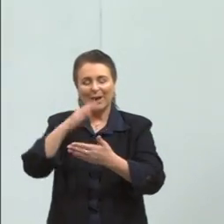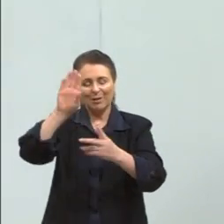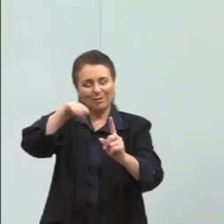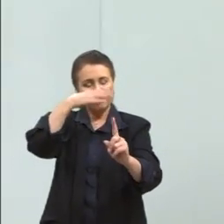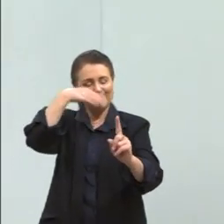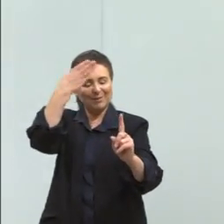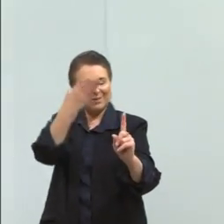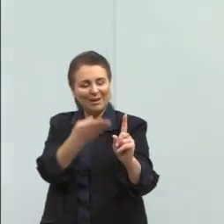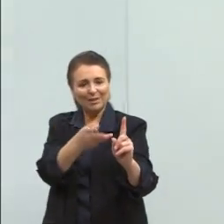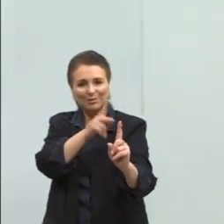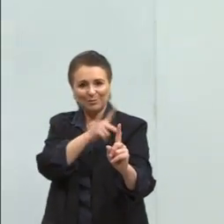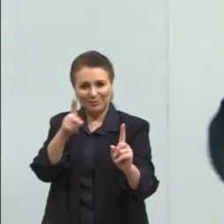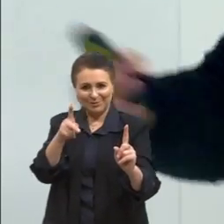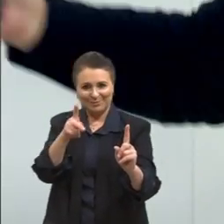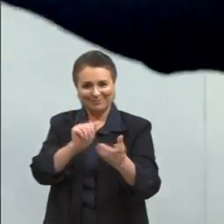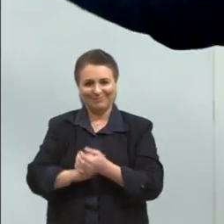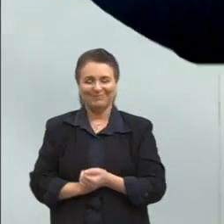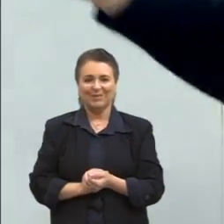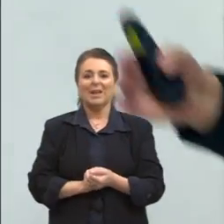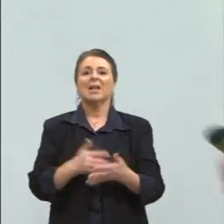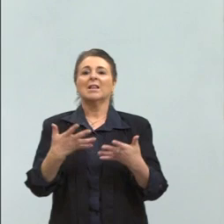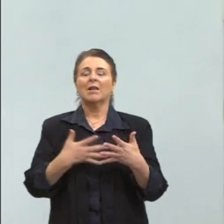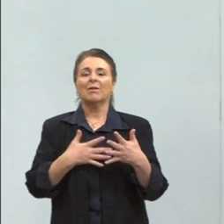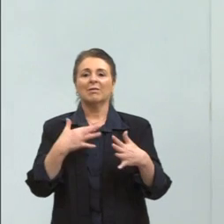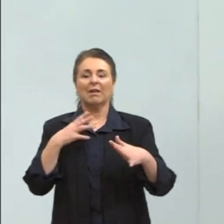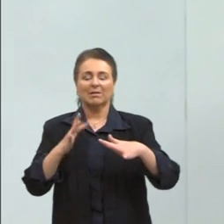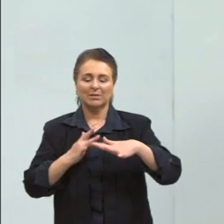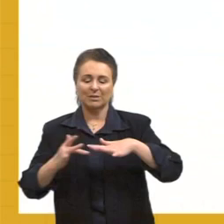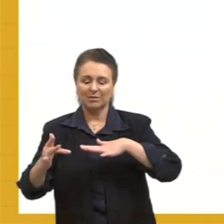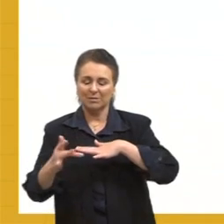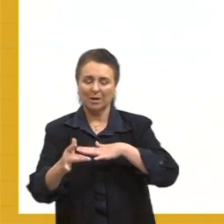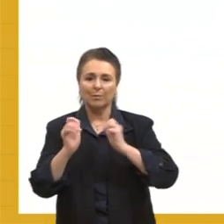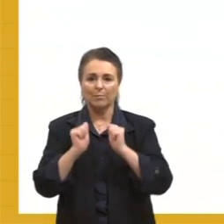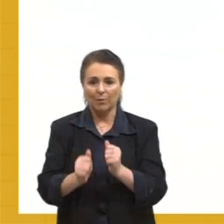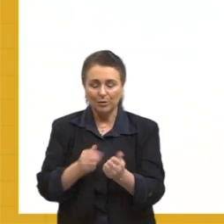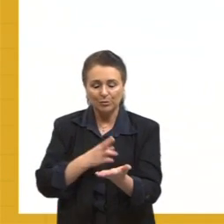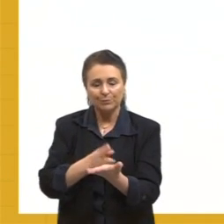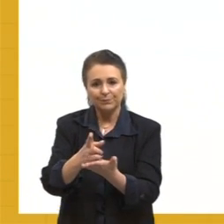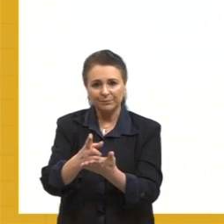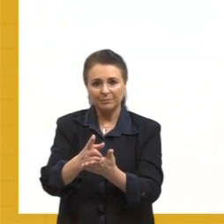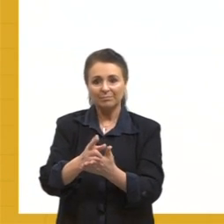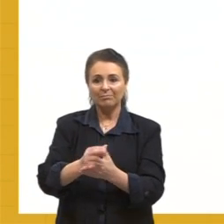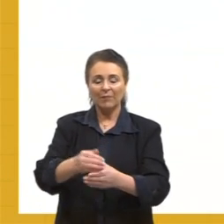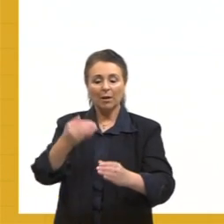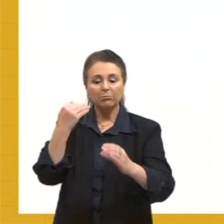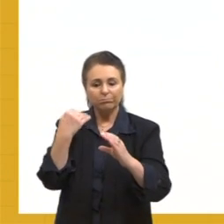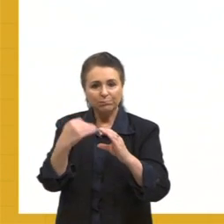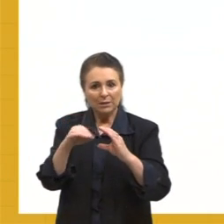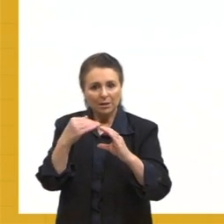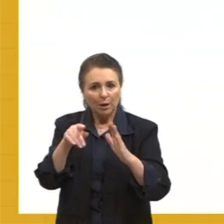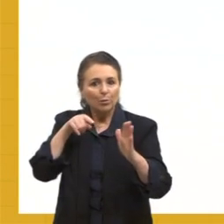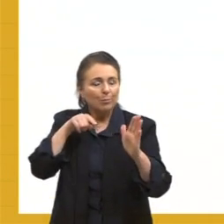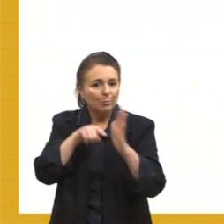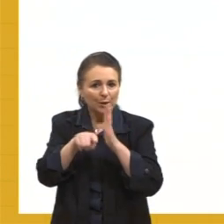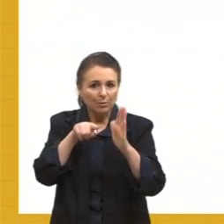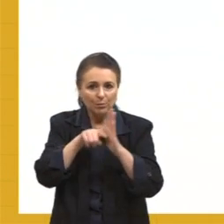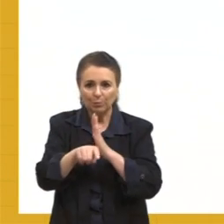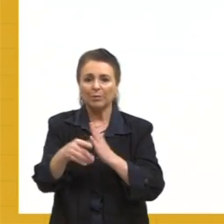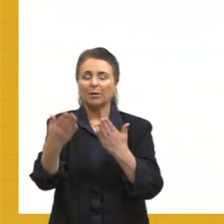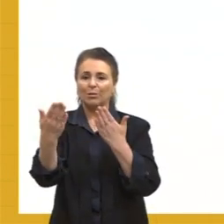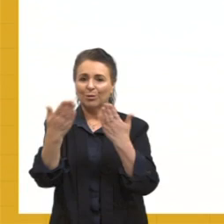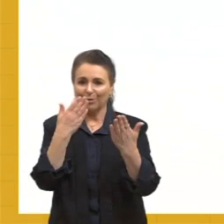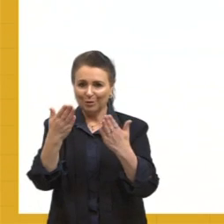também. Certo? Então, está aqui as redes sociais. Podem continuar enviando as perguntas de vocês, tá?